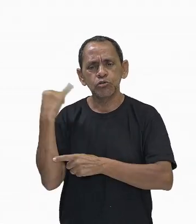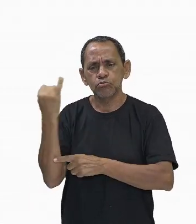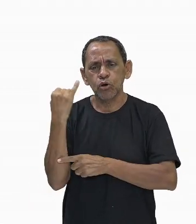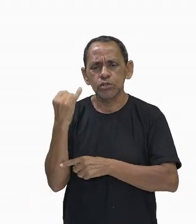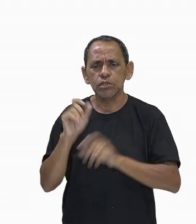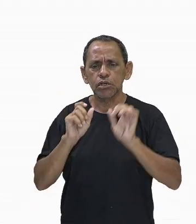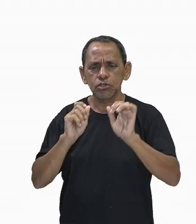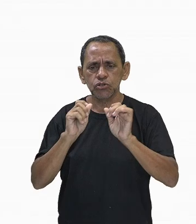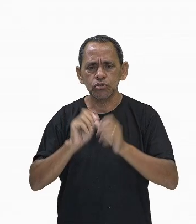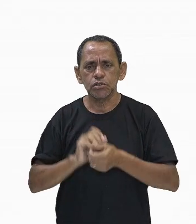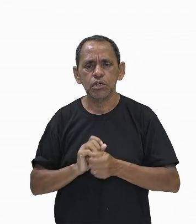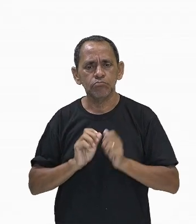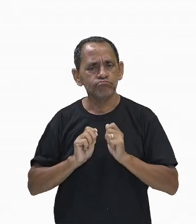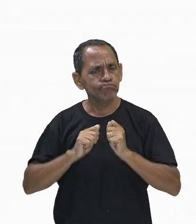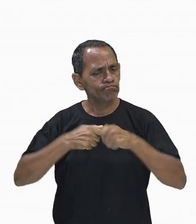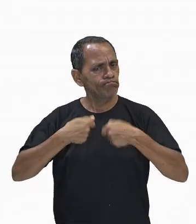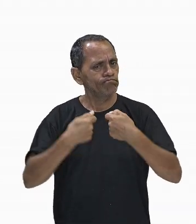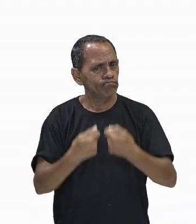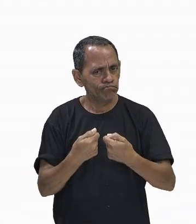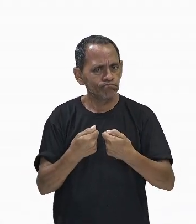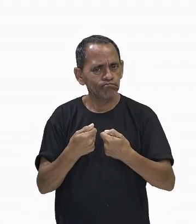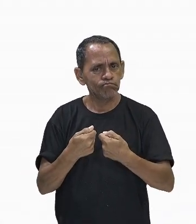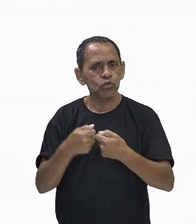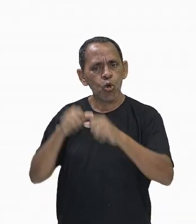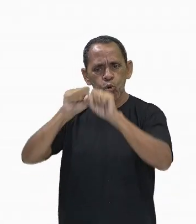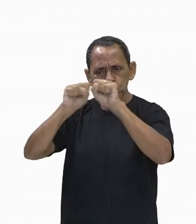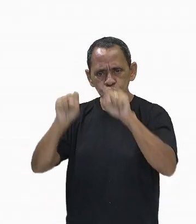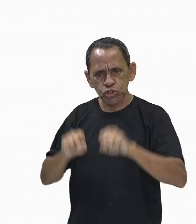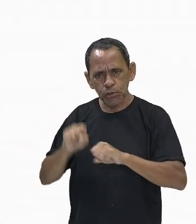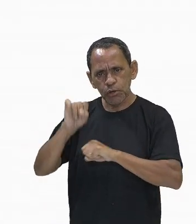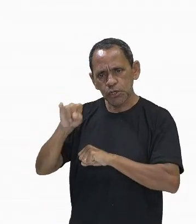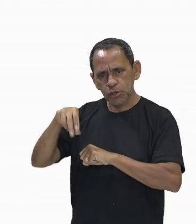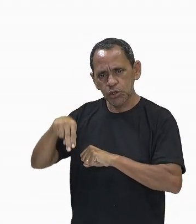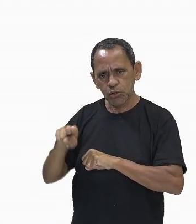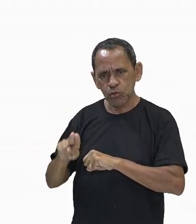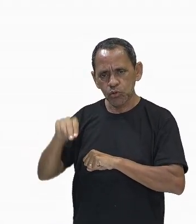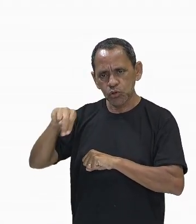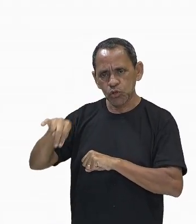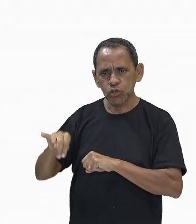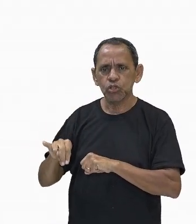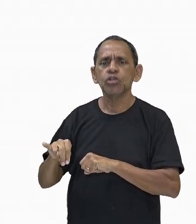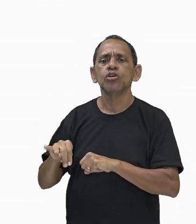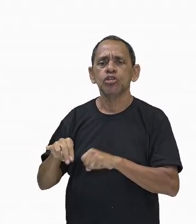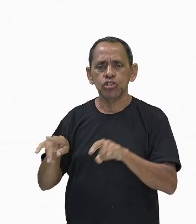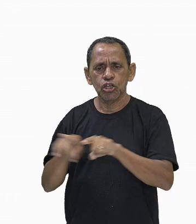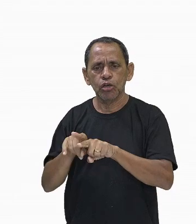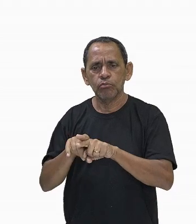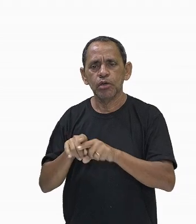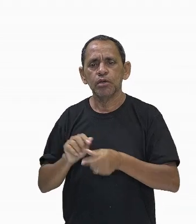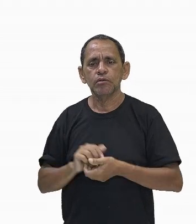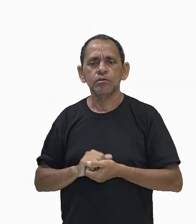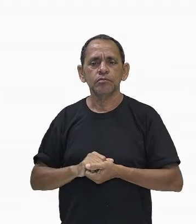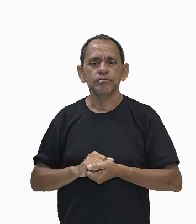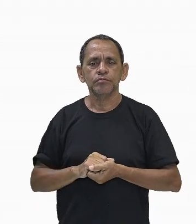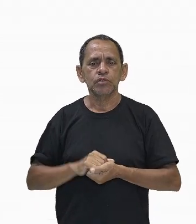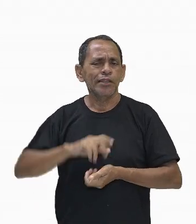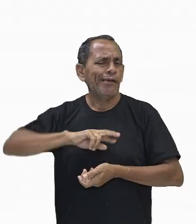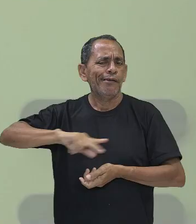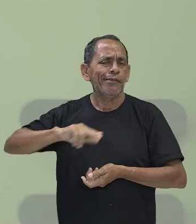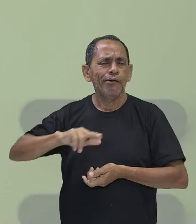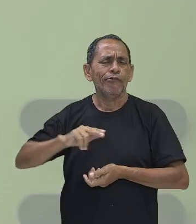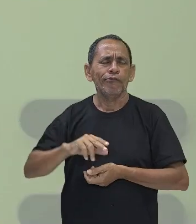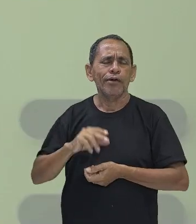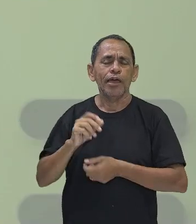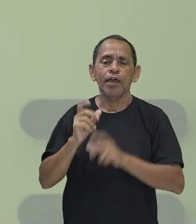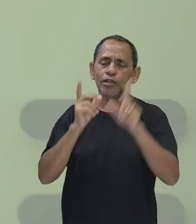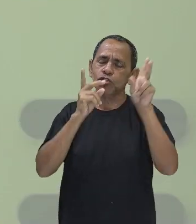para fortalecer o sistema imunológico. não quer dizer que você tenha que dormir exatamente sempre oito horas ao